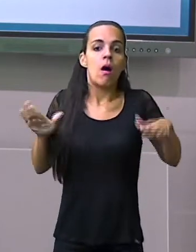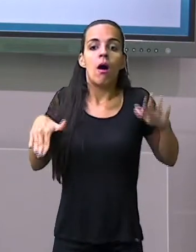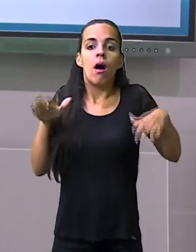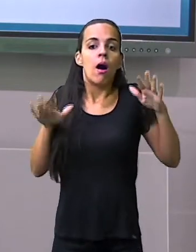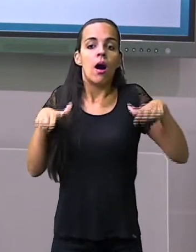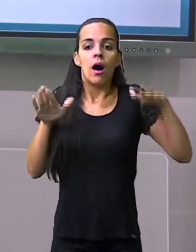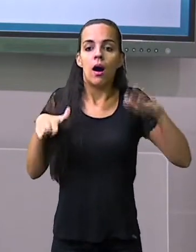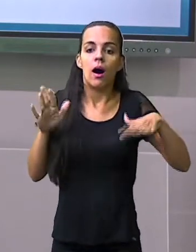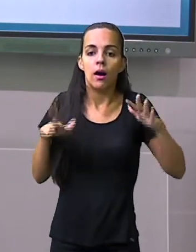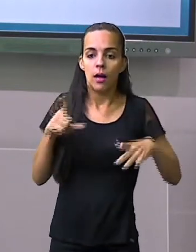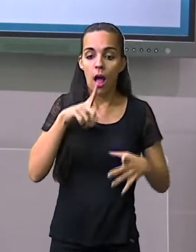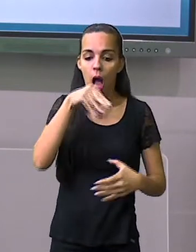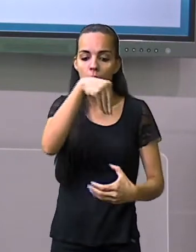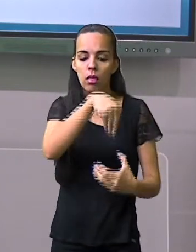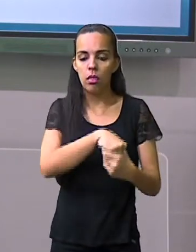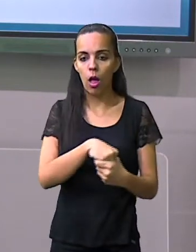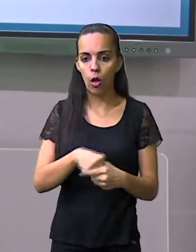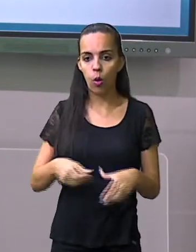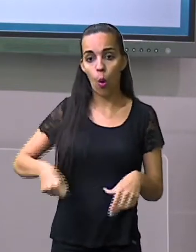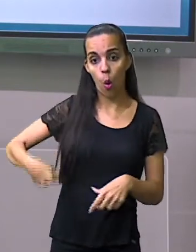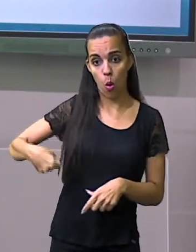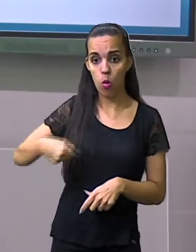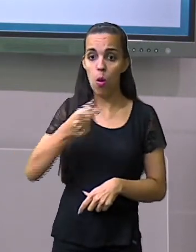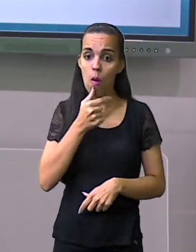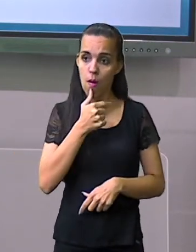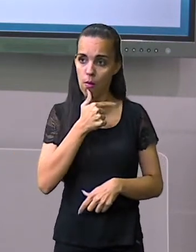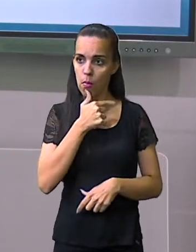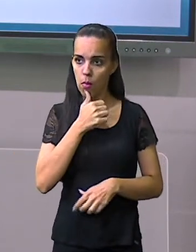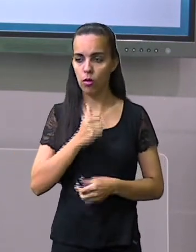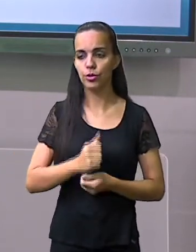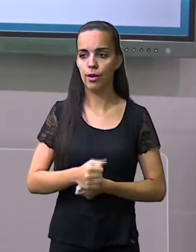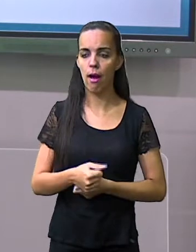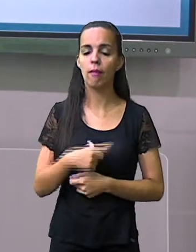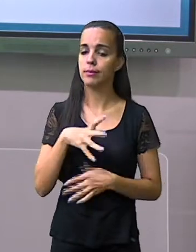palmo de água? Então, pode ocasionar um acidente.